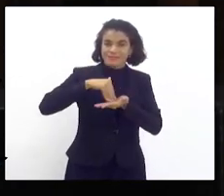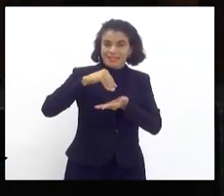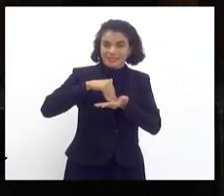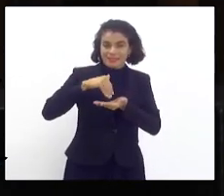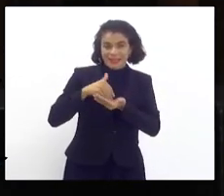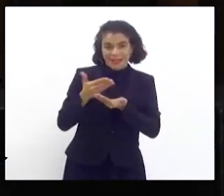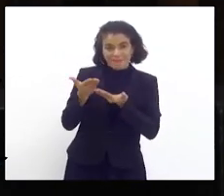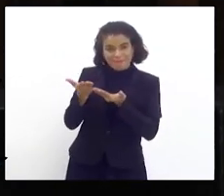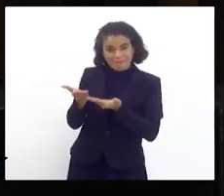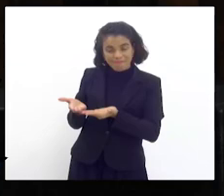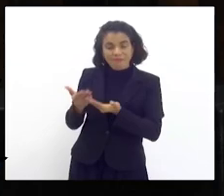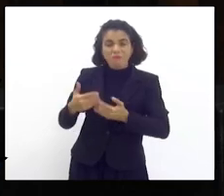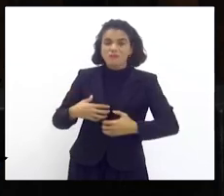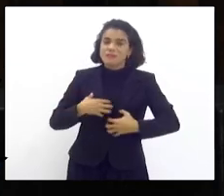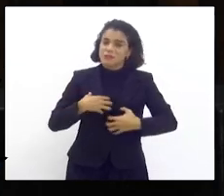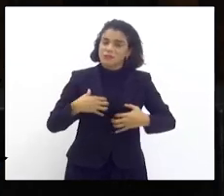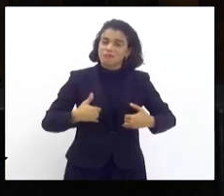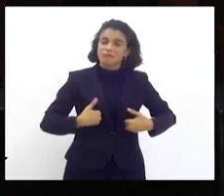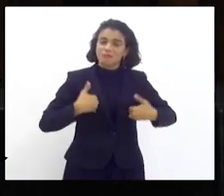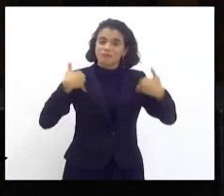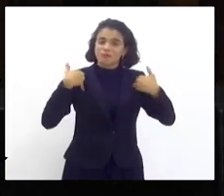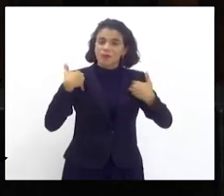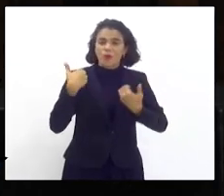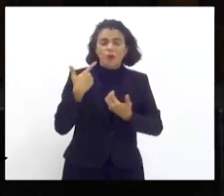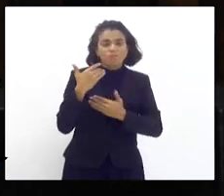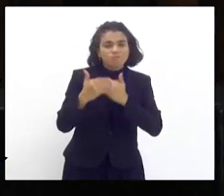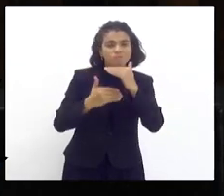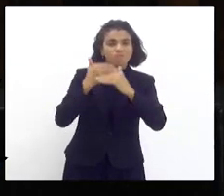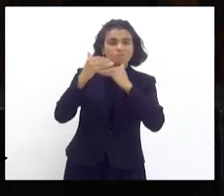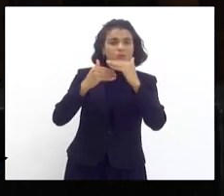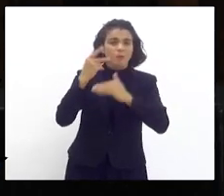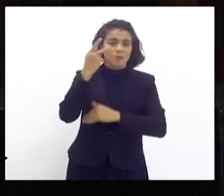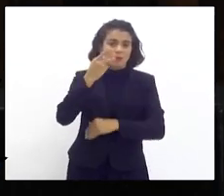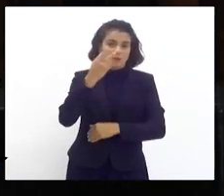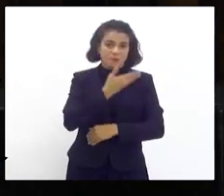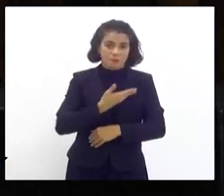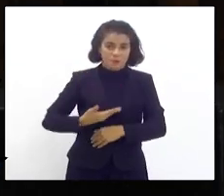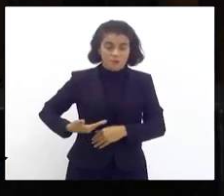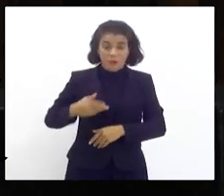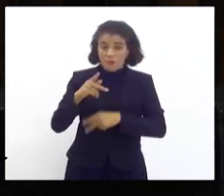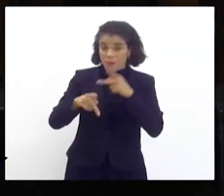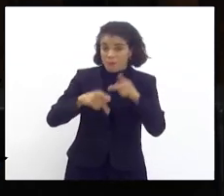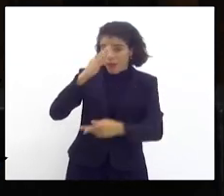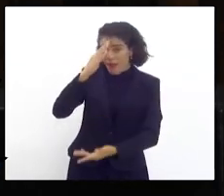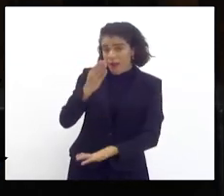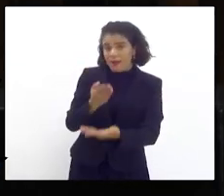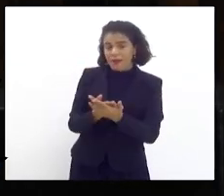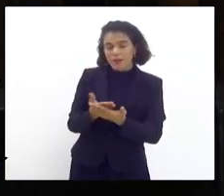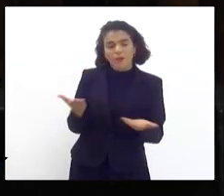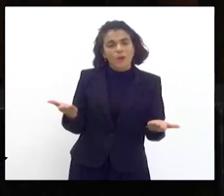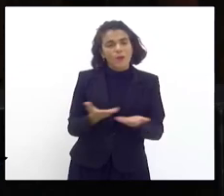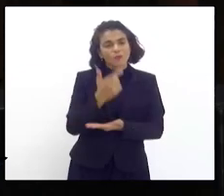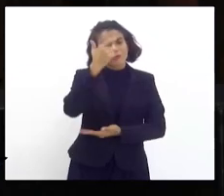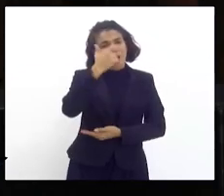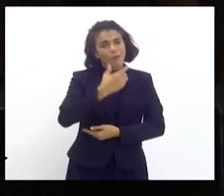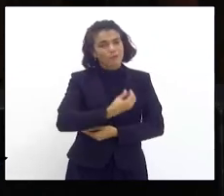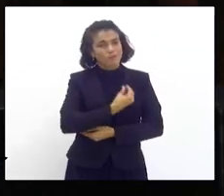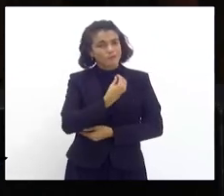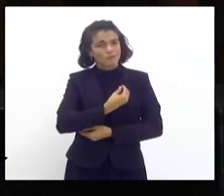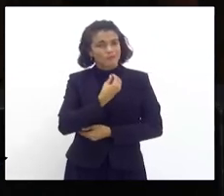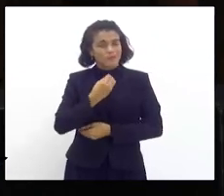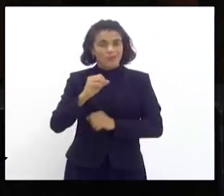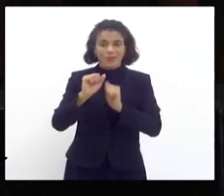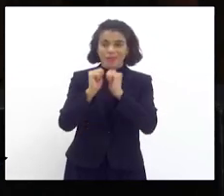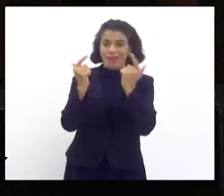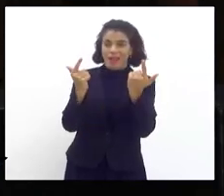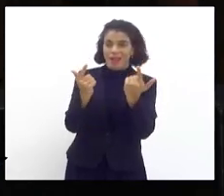muito honrado, e construindo junto políticas públicas, o povo acreditando, e hoje eu estou aqui na Alerj,